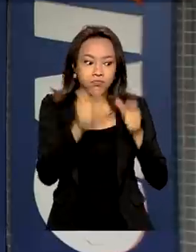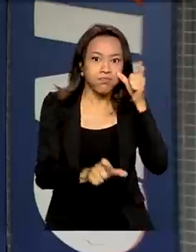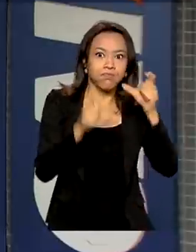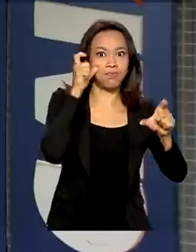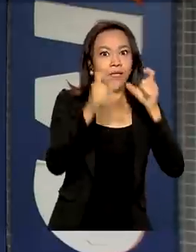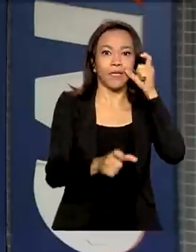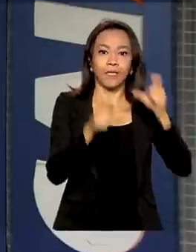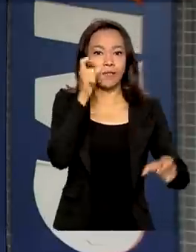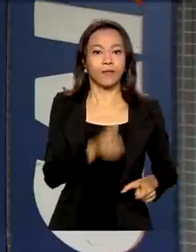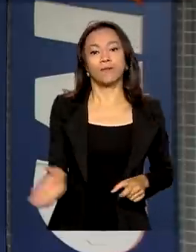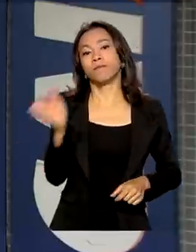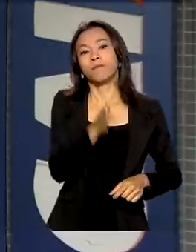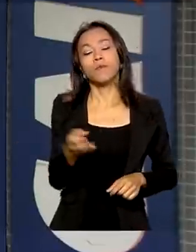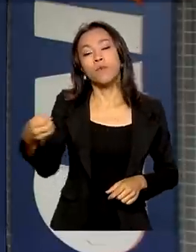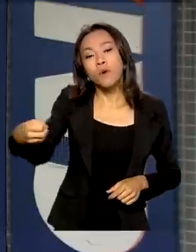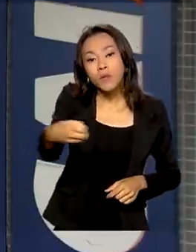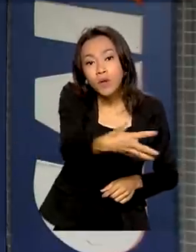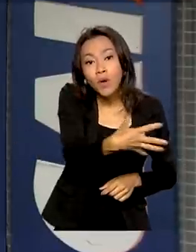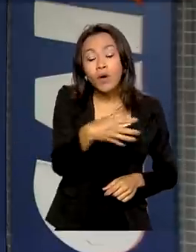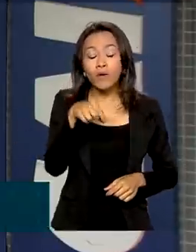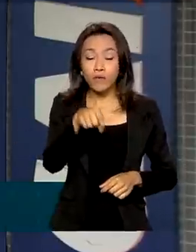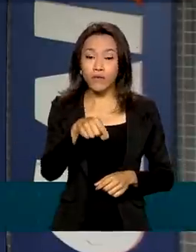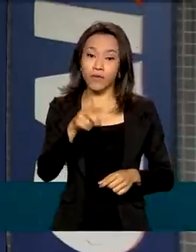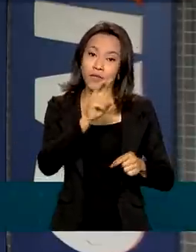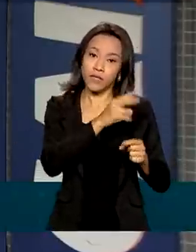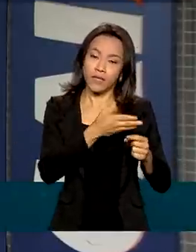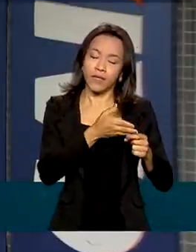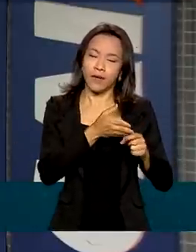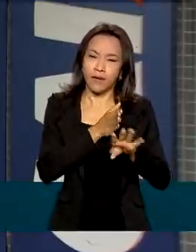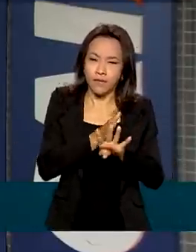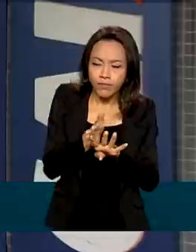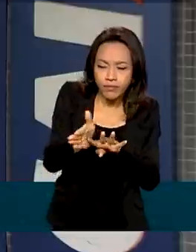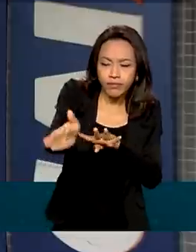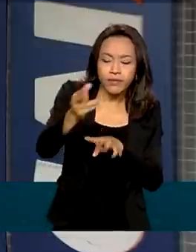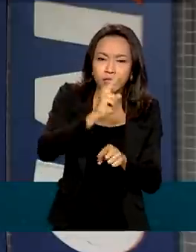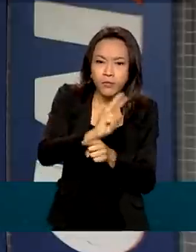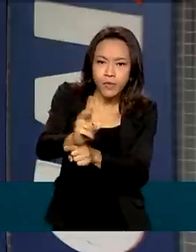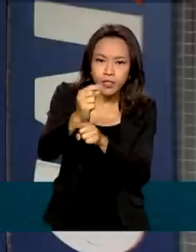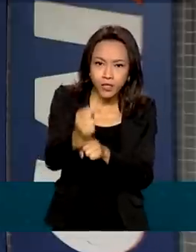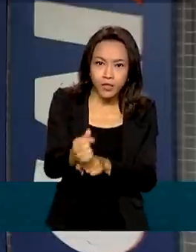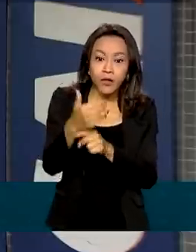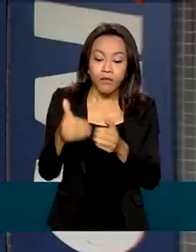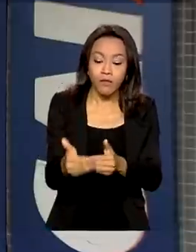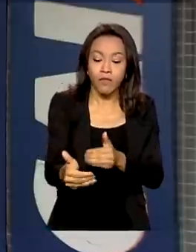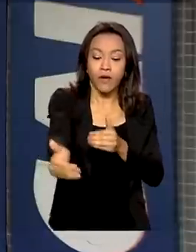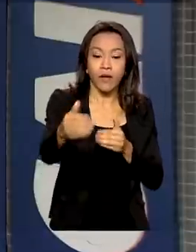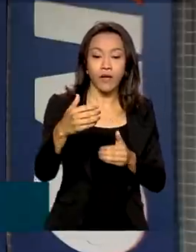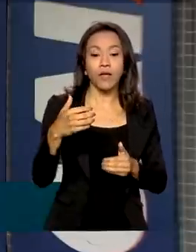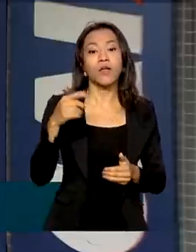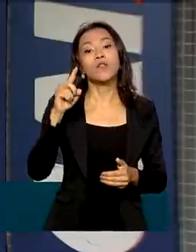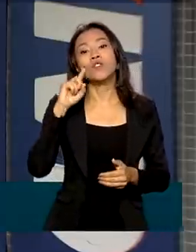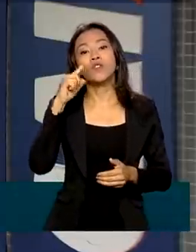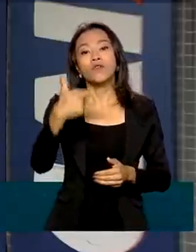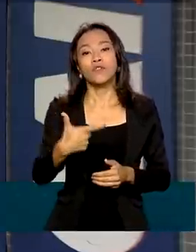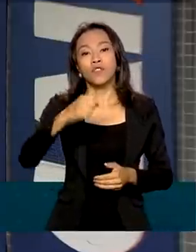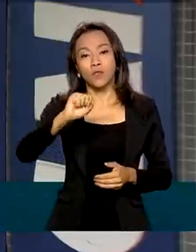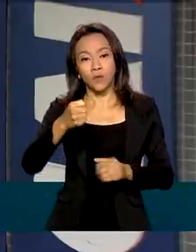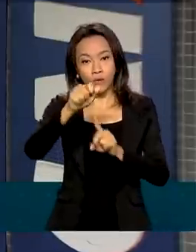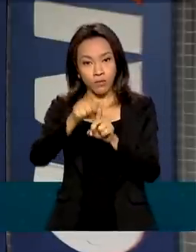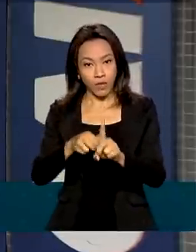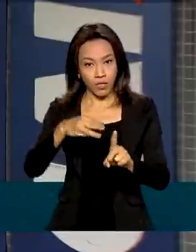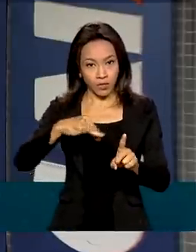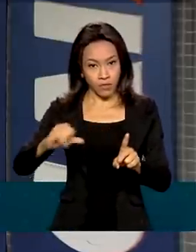nova linha de crédito também começará a ser operada a partir do dia 28 de março. A Caixa vai